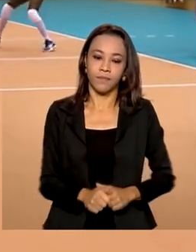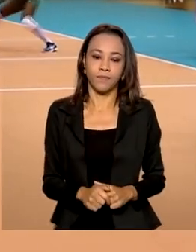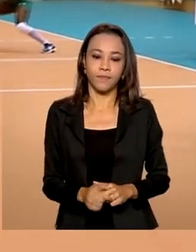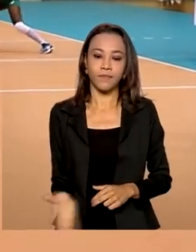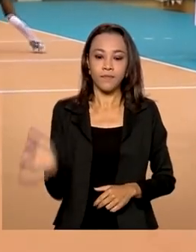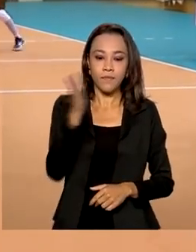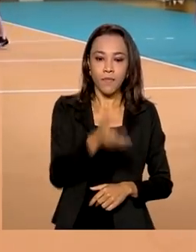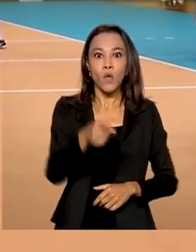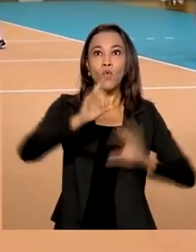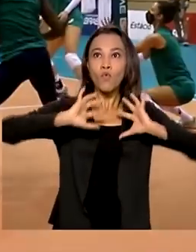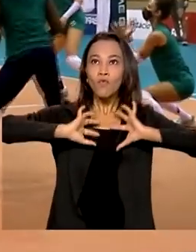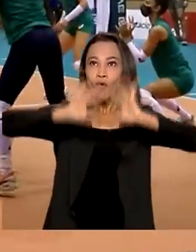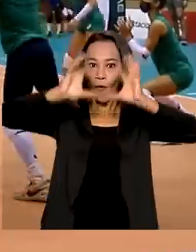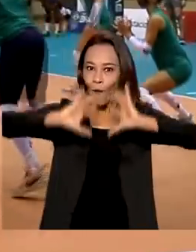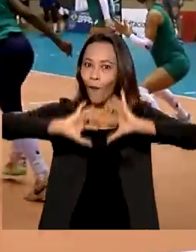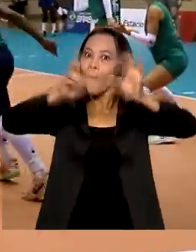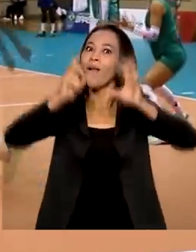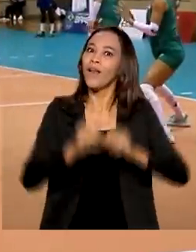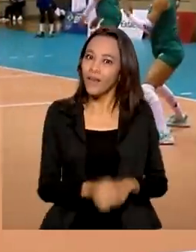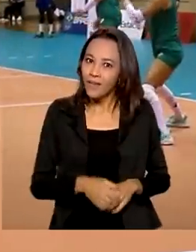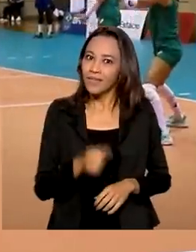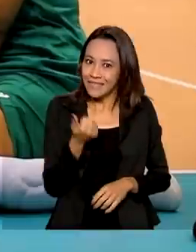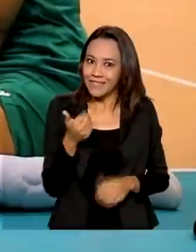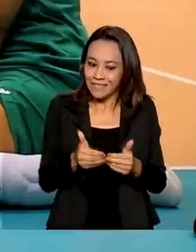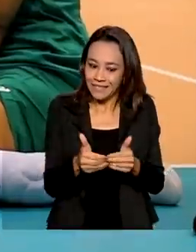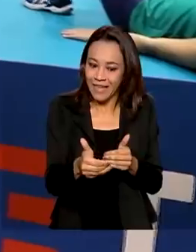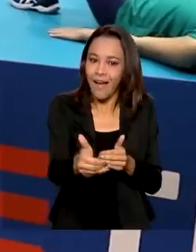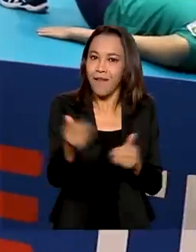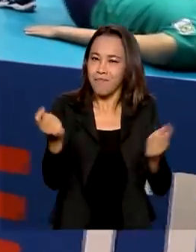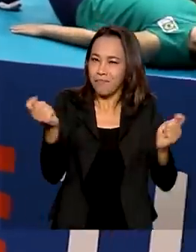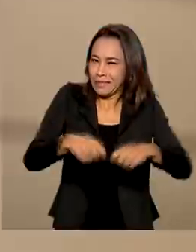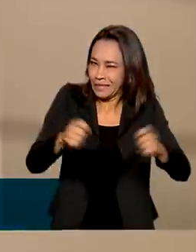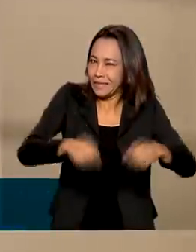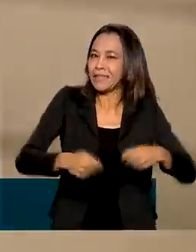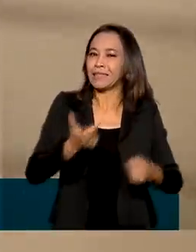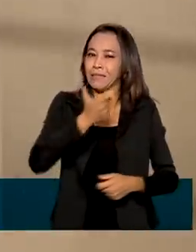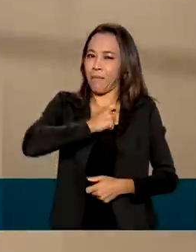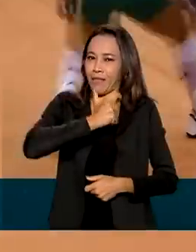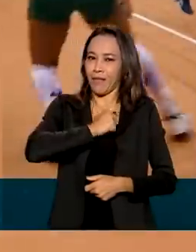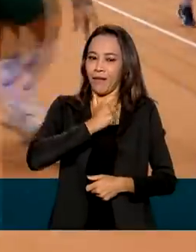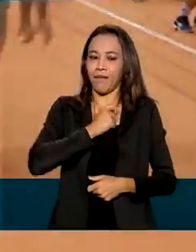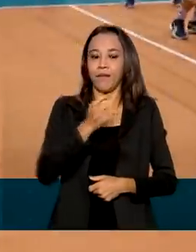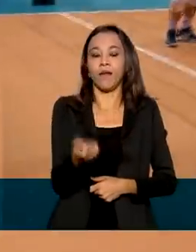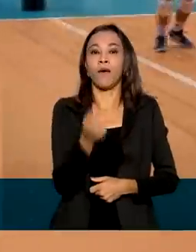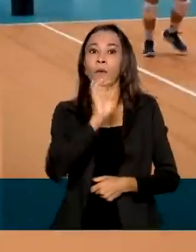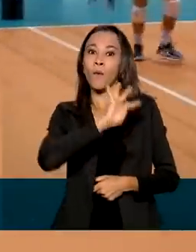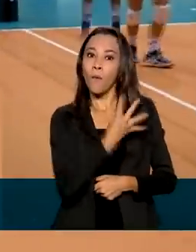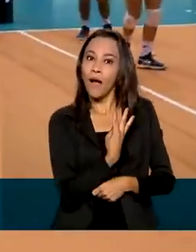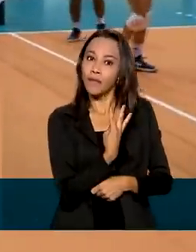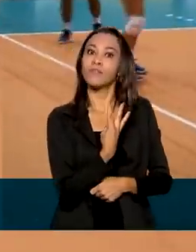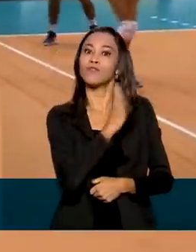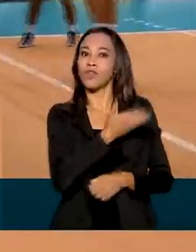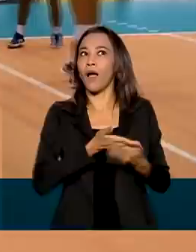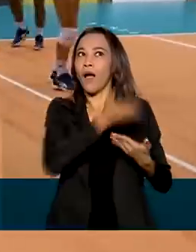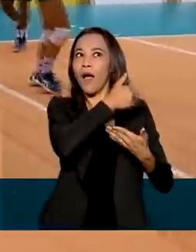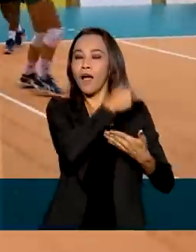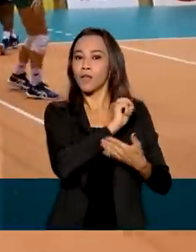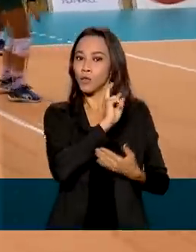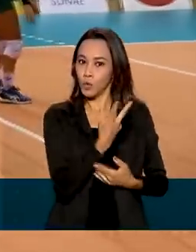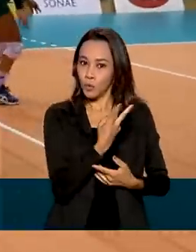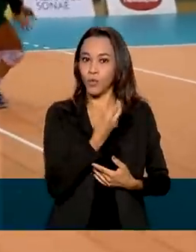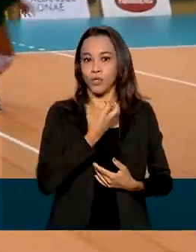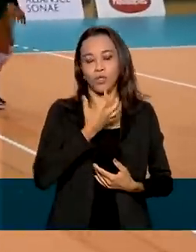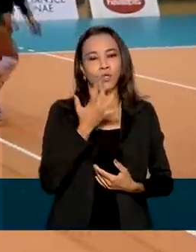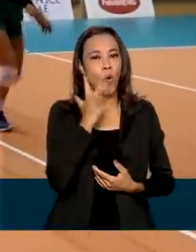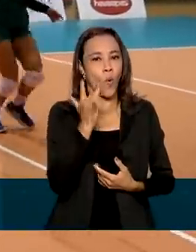O vôlei também chega com grandes chances de medalhas nas Olimpíadas. Com quatro medalhas olímpicas, duas de ouro